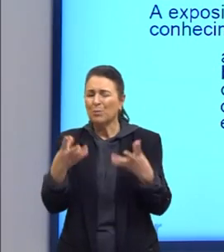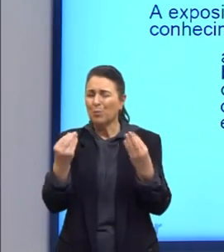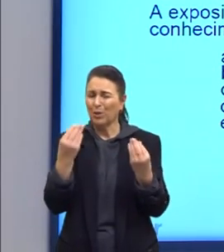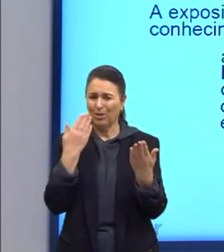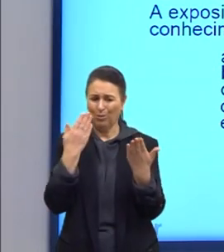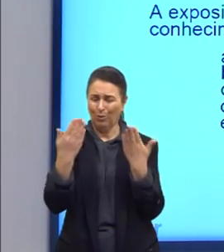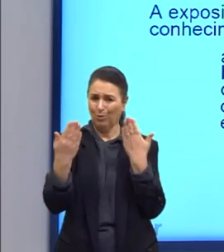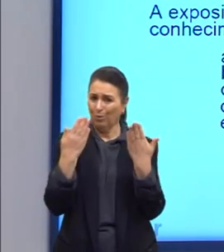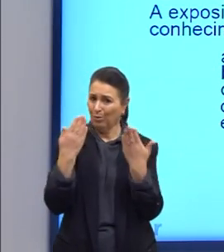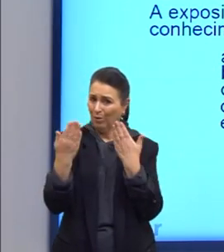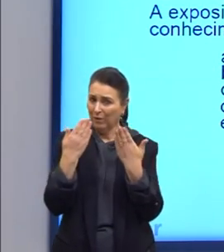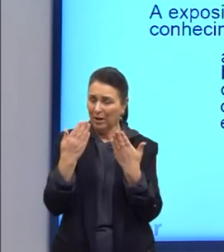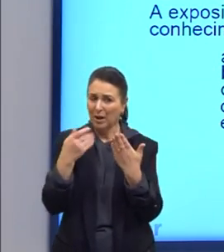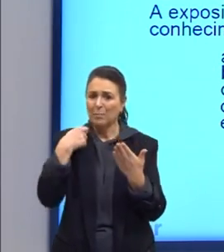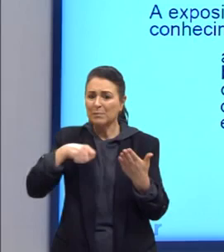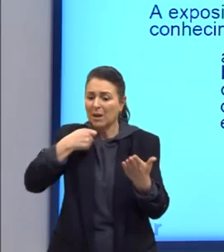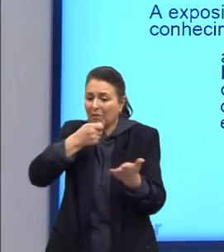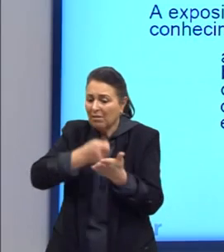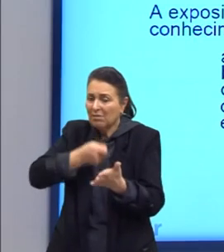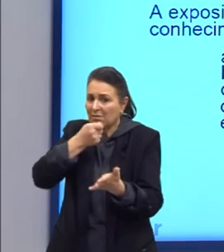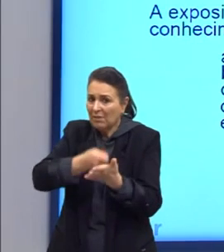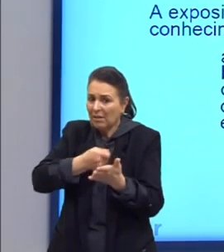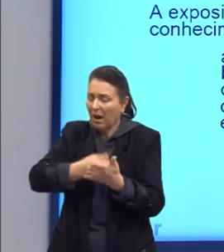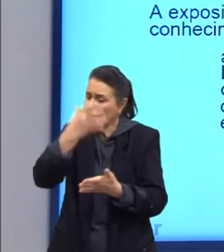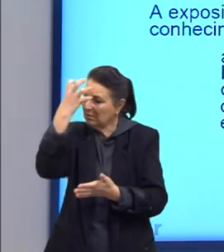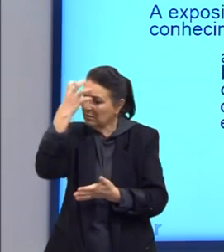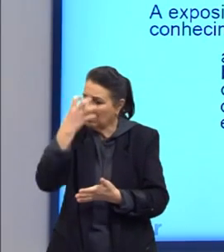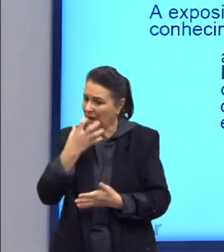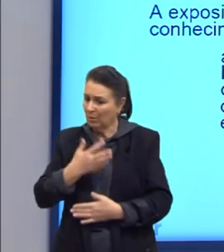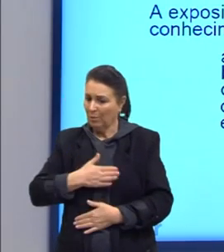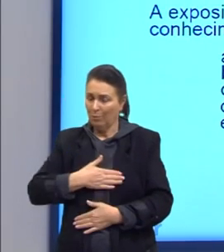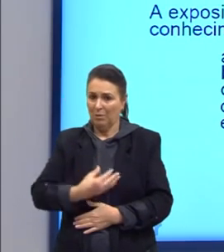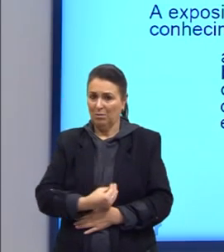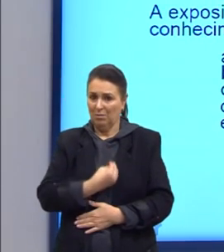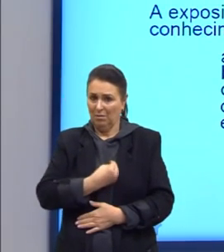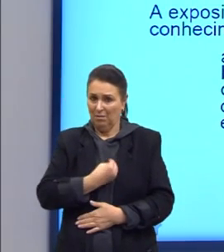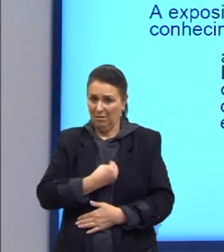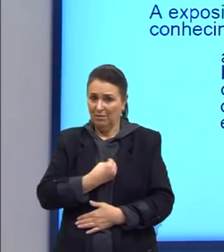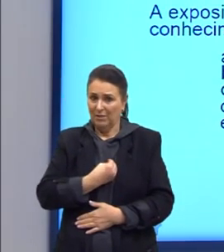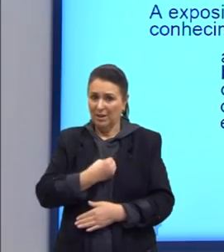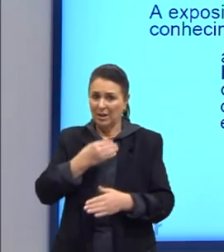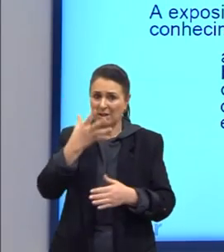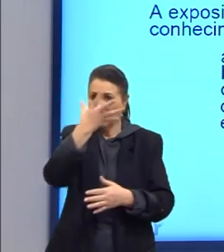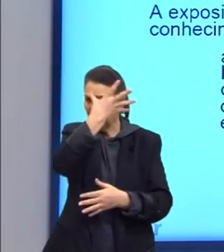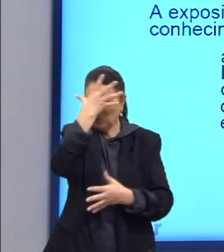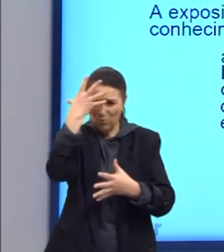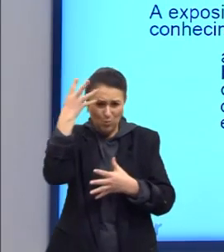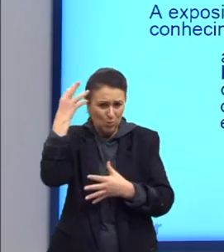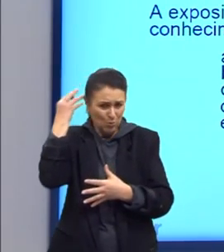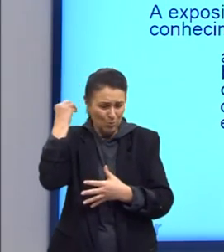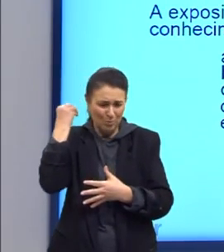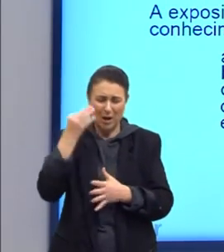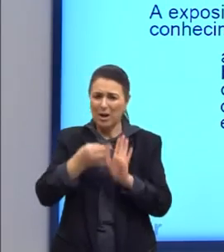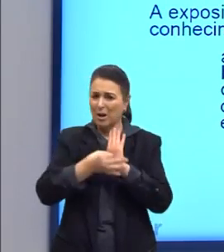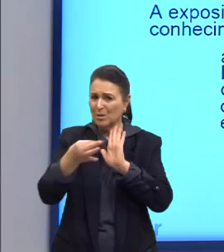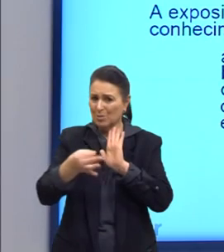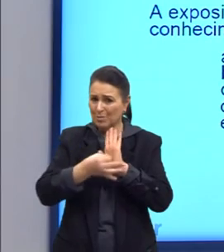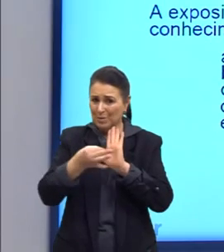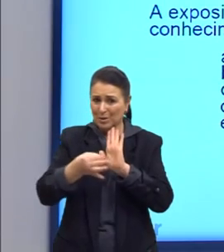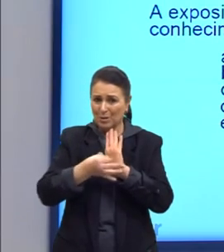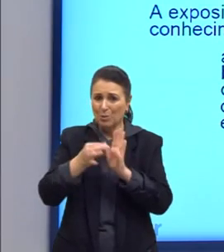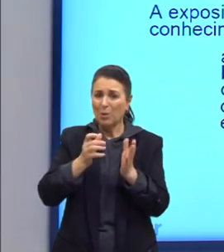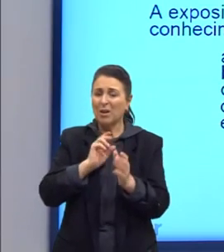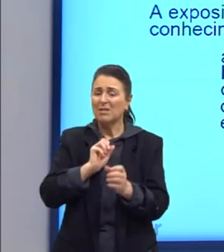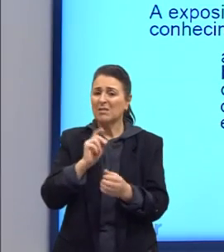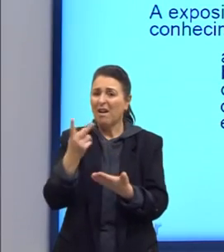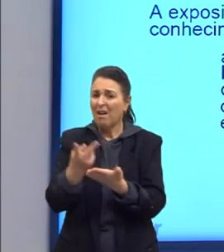Era necessário tentar seriamente, uma vez em minha vida, desfazer-me de todas as opiniões a que até então dera